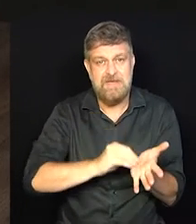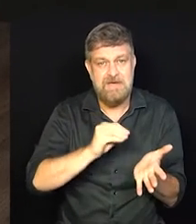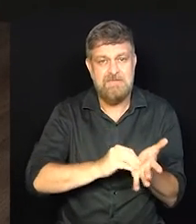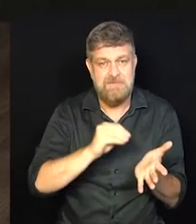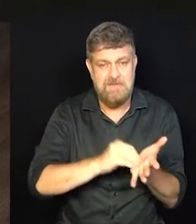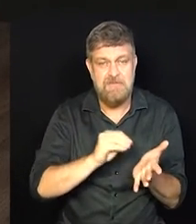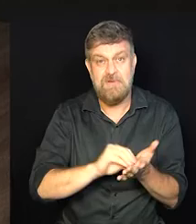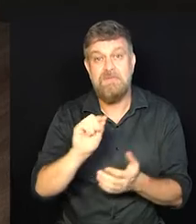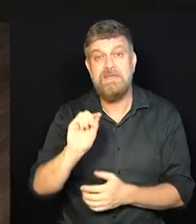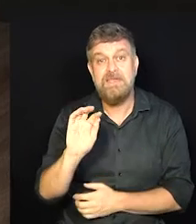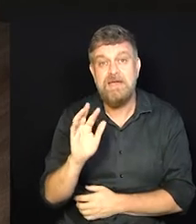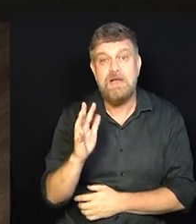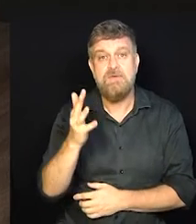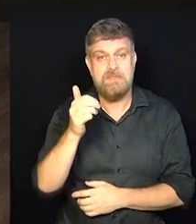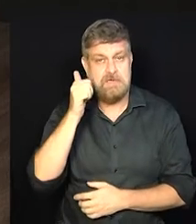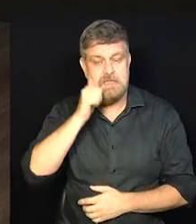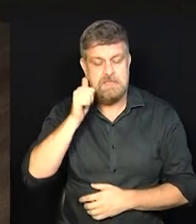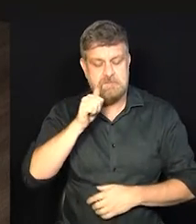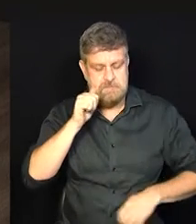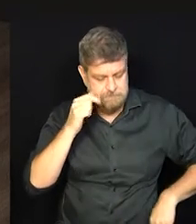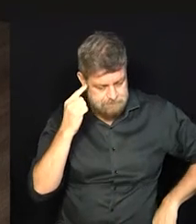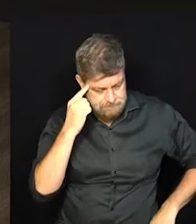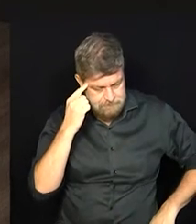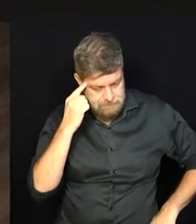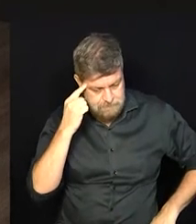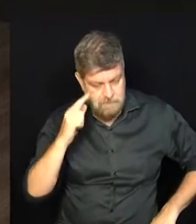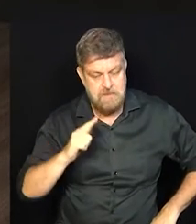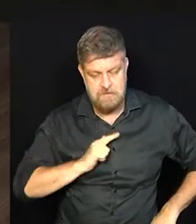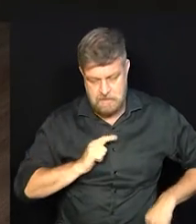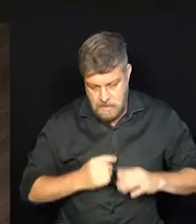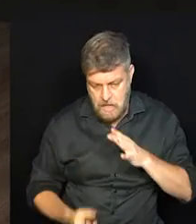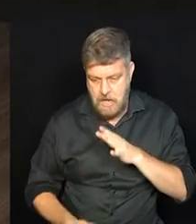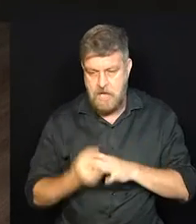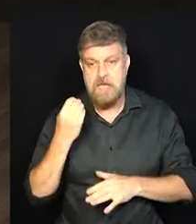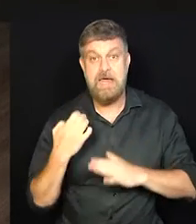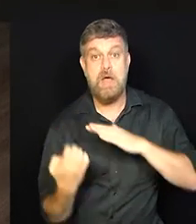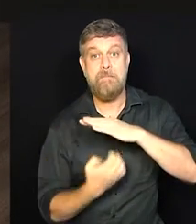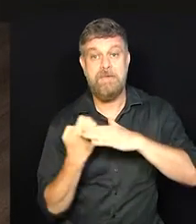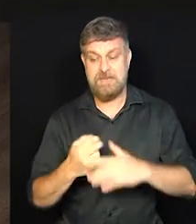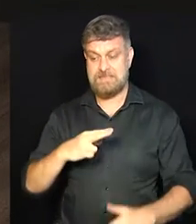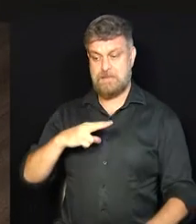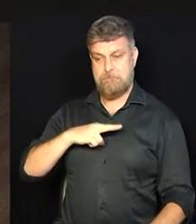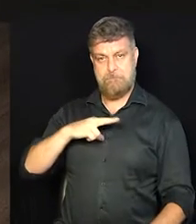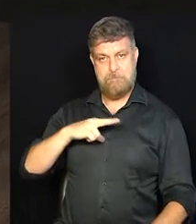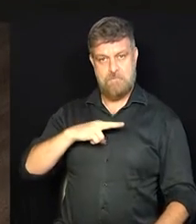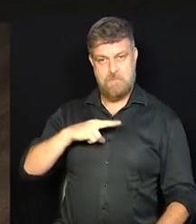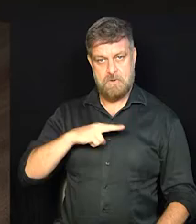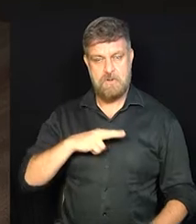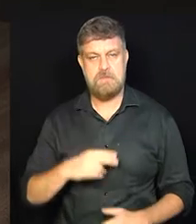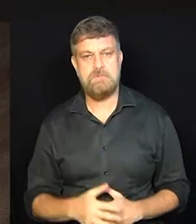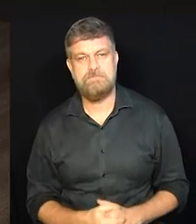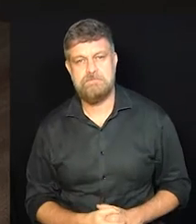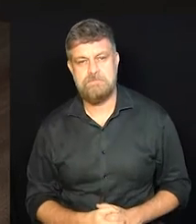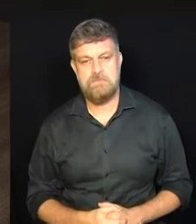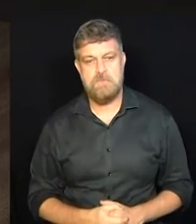maiores motivos para que essas mulheres decidam então ter o próprio negócio. E falando em próprio negócio, nós vamos